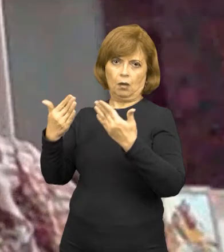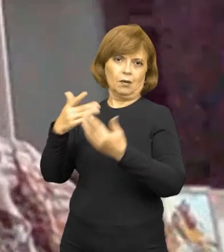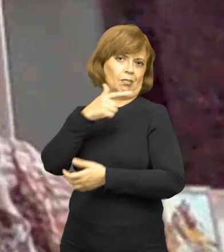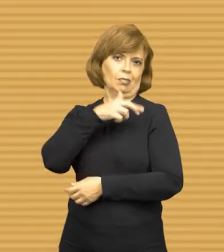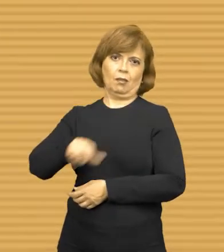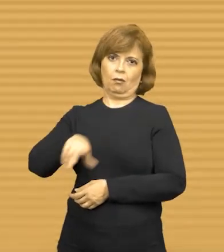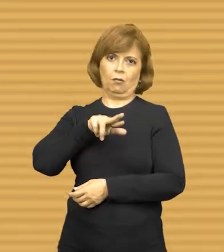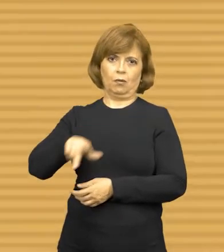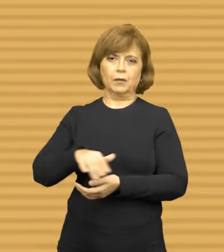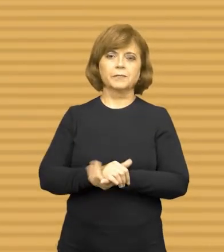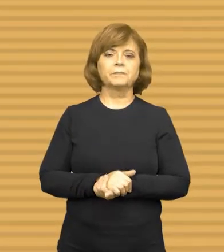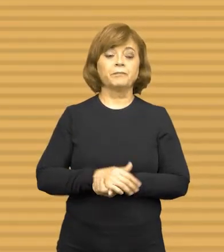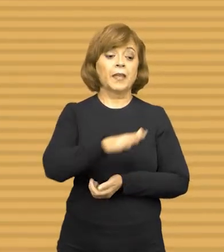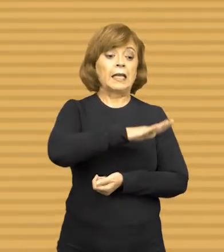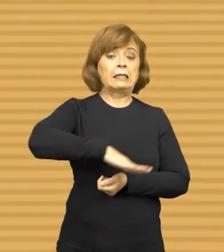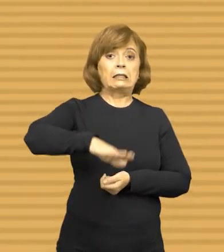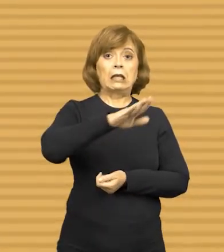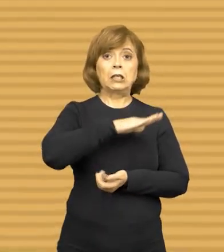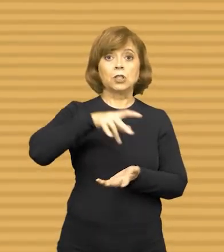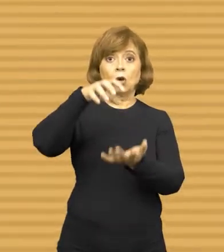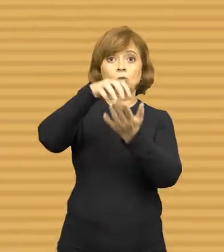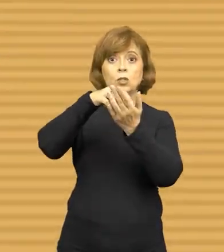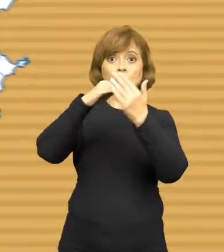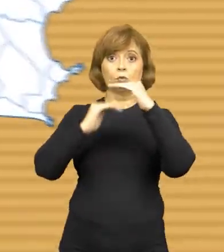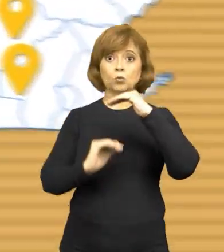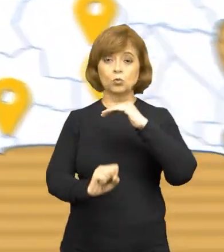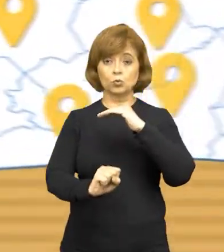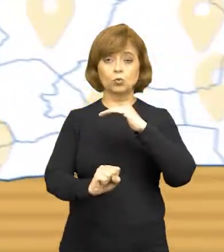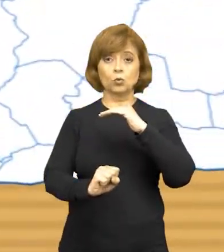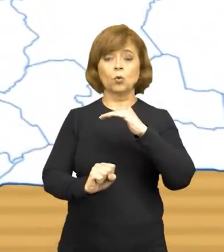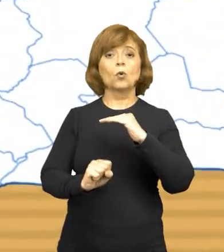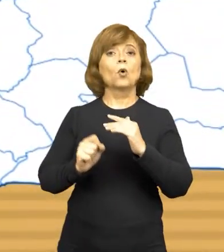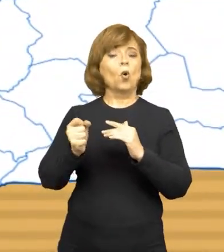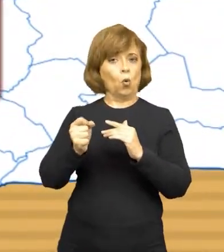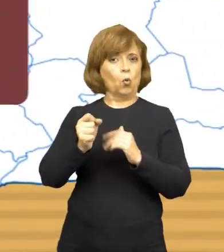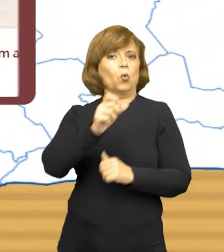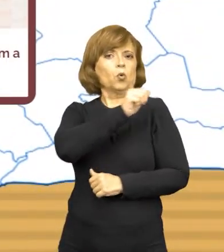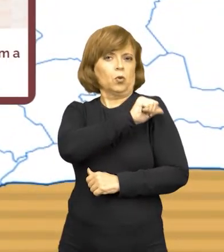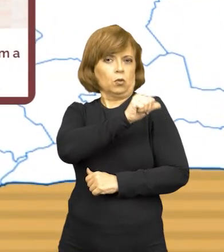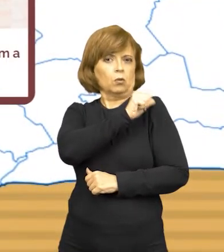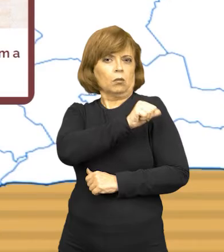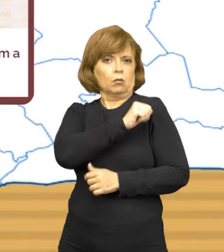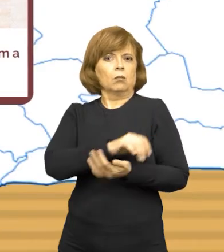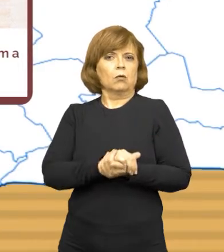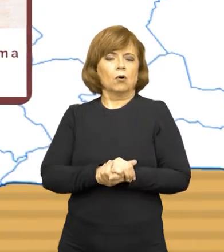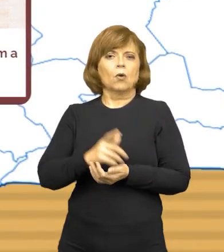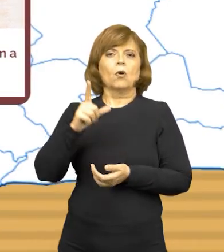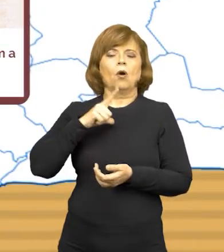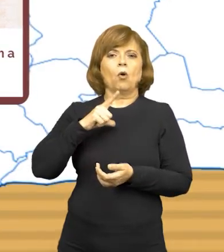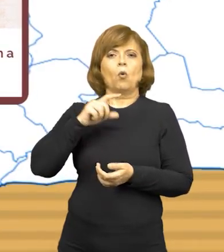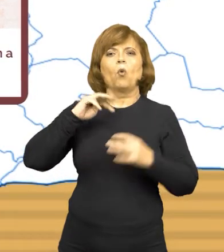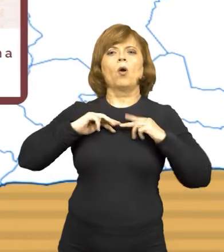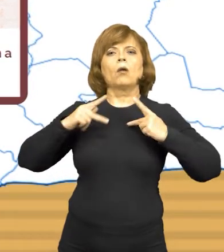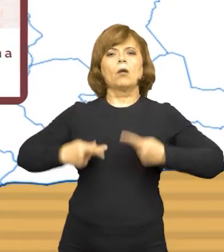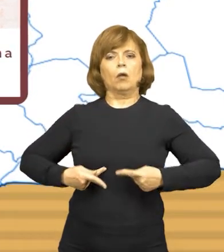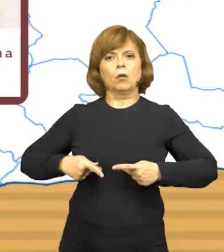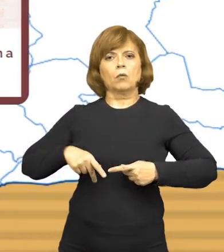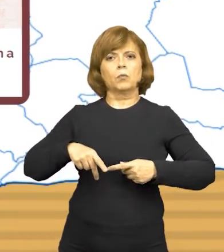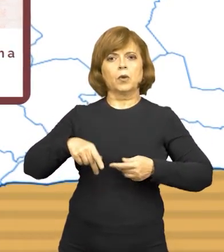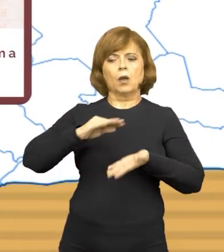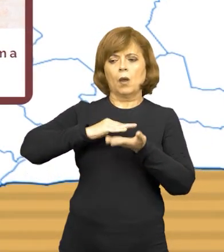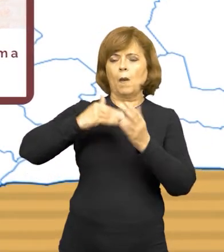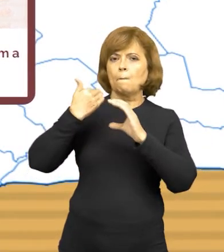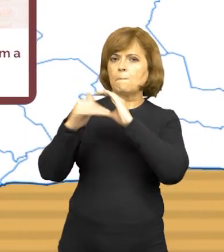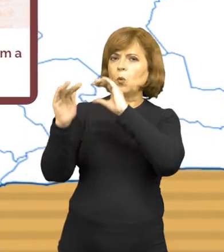médico. Nas regiões Centro-Sul, Fluminense e Médio Paraíba, o MPRJ expediu recomendação conjunta a